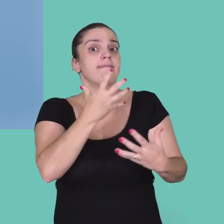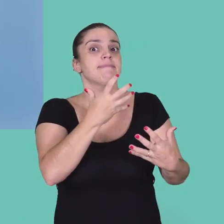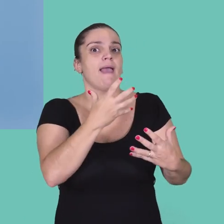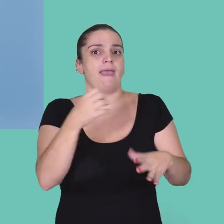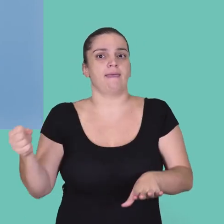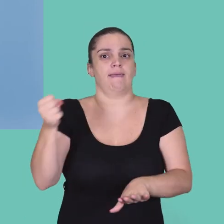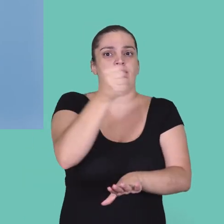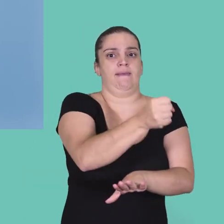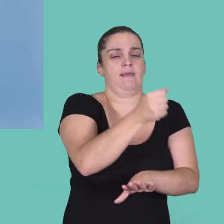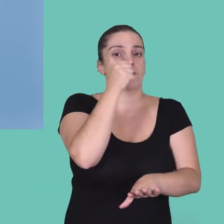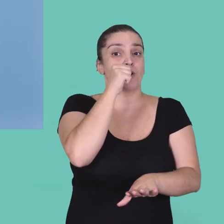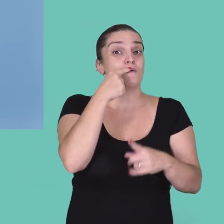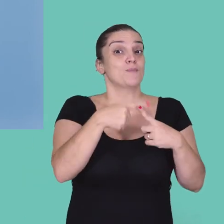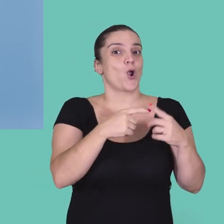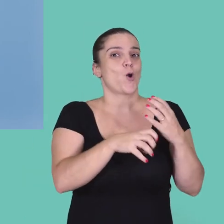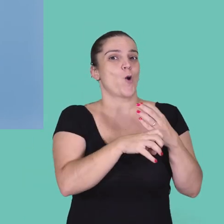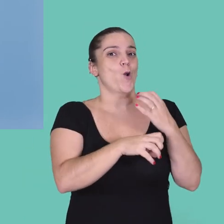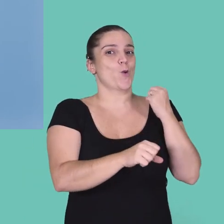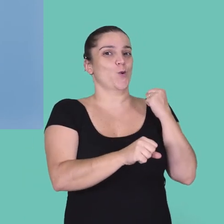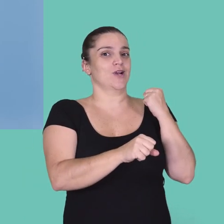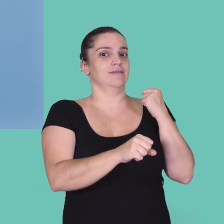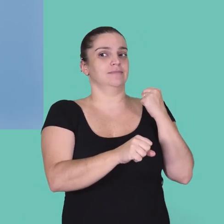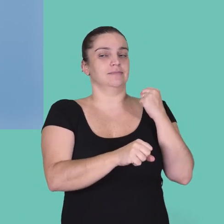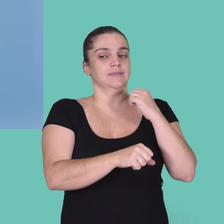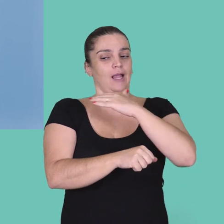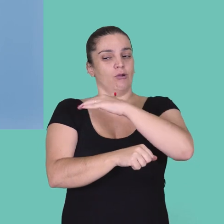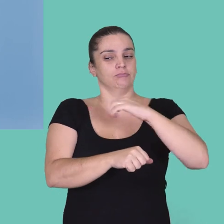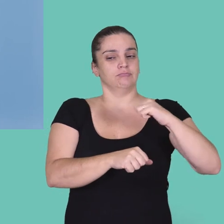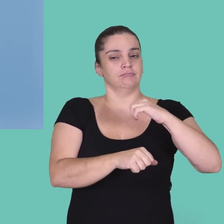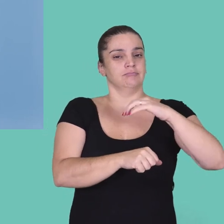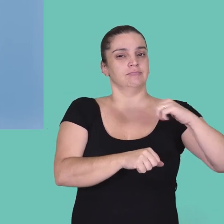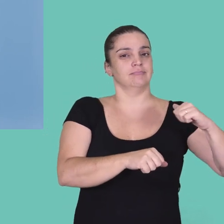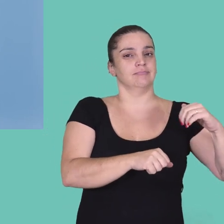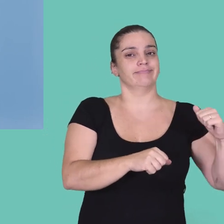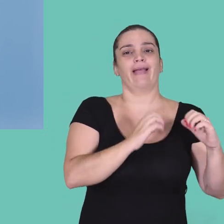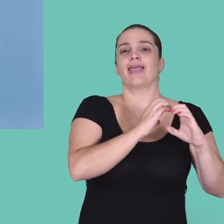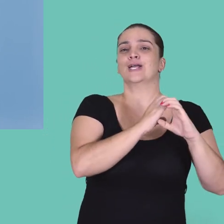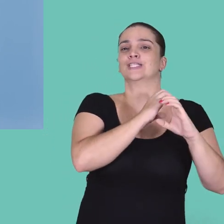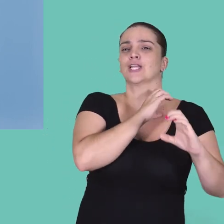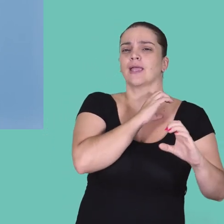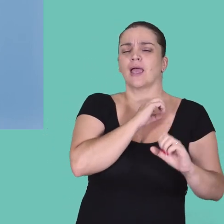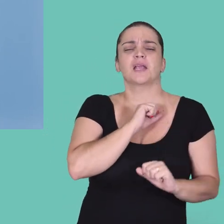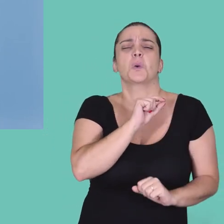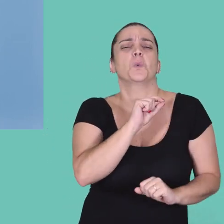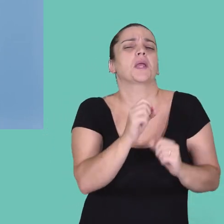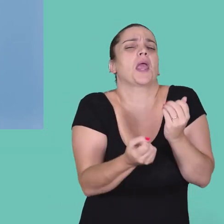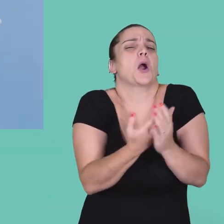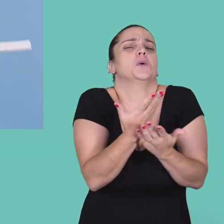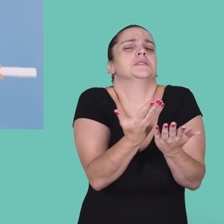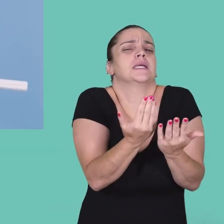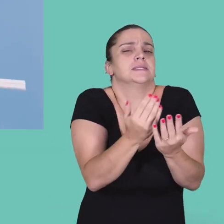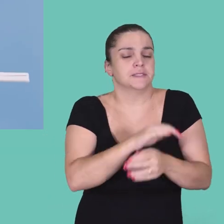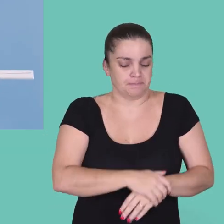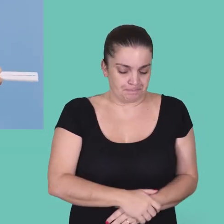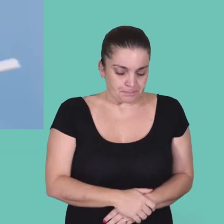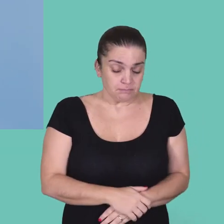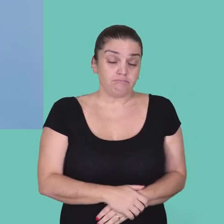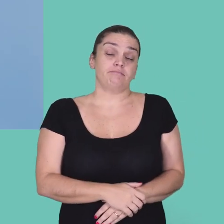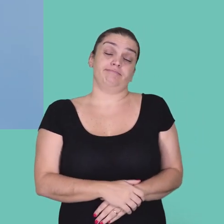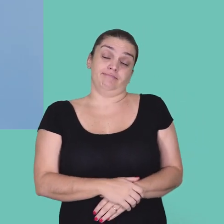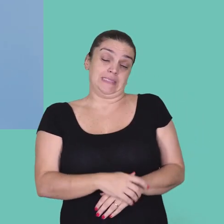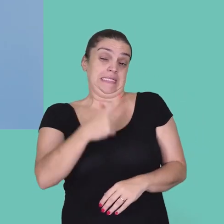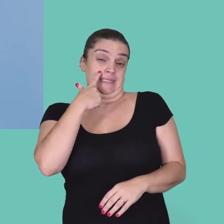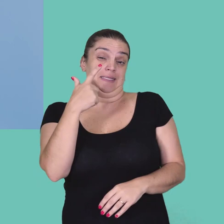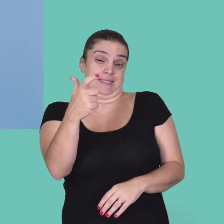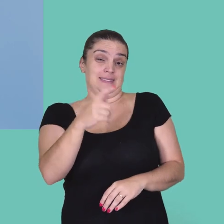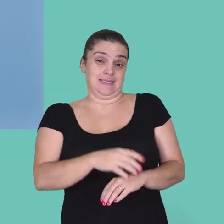que elas dão lucro para empresas, o mercado está buscando essas cientistas, essas engenheiras. O que está acontecendo? E o